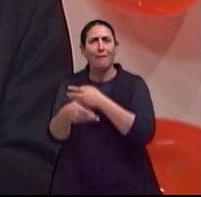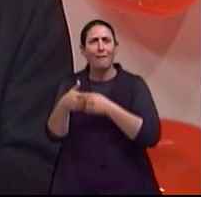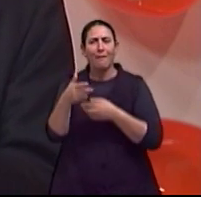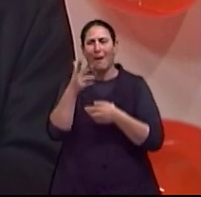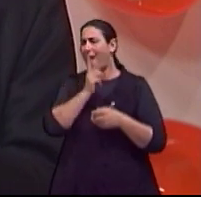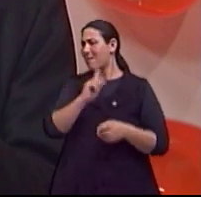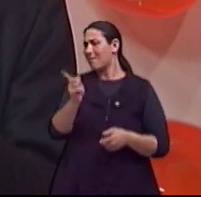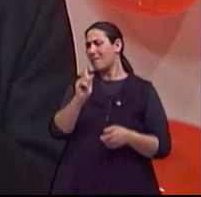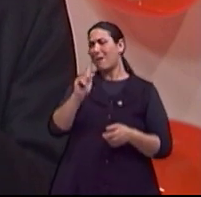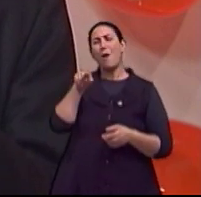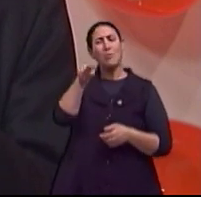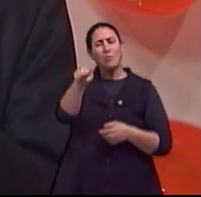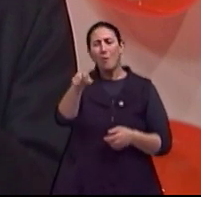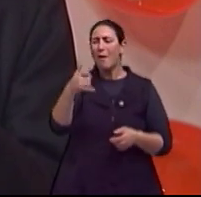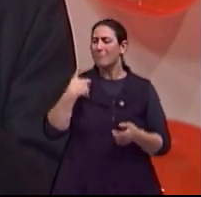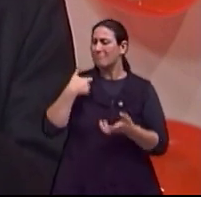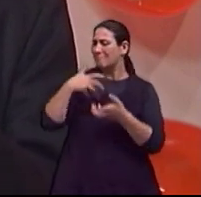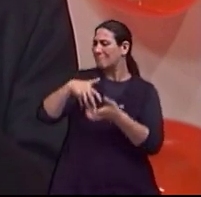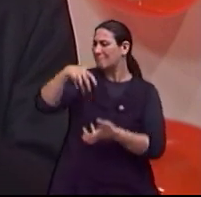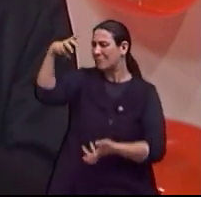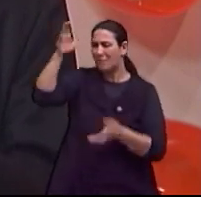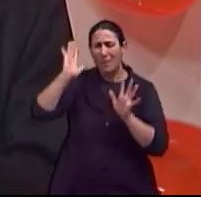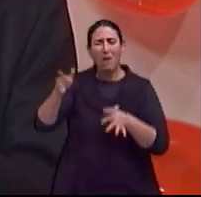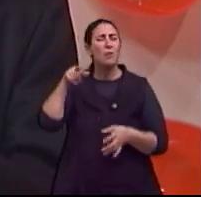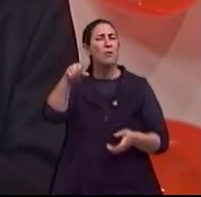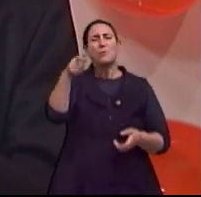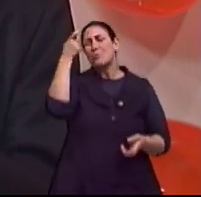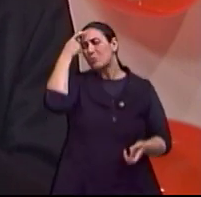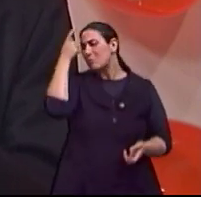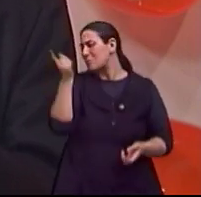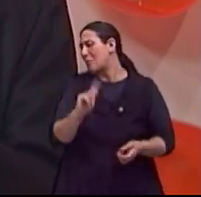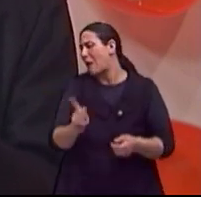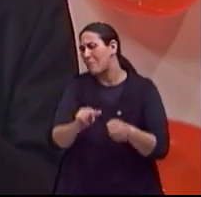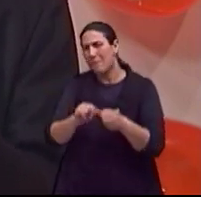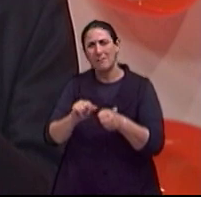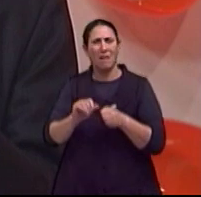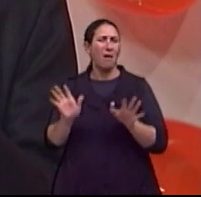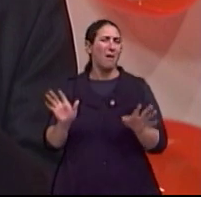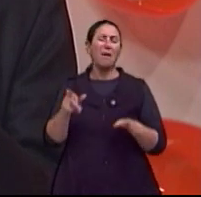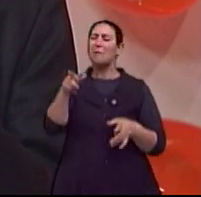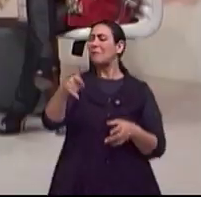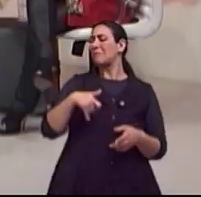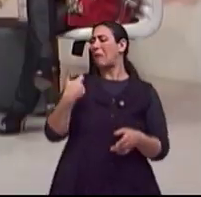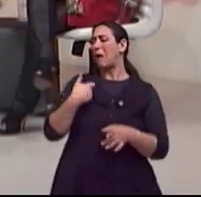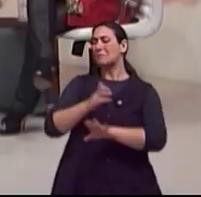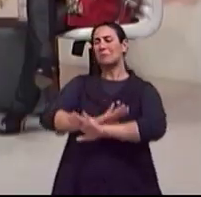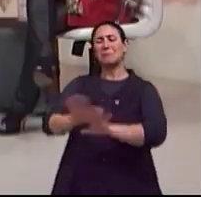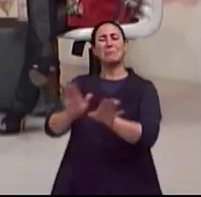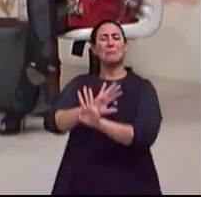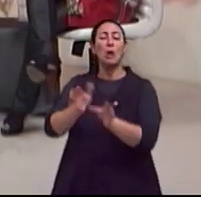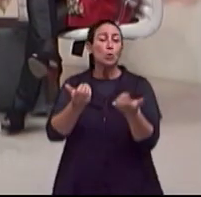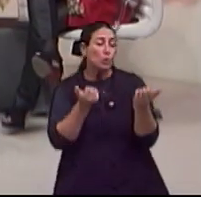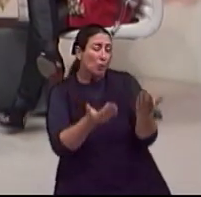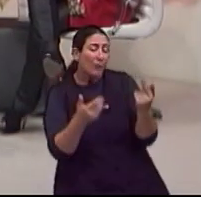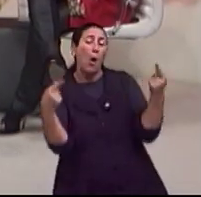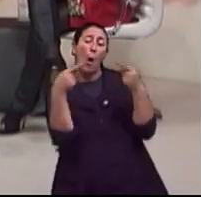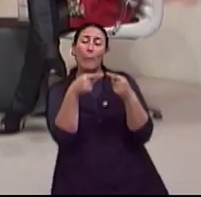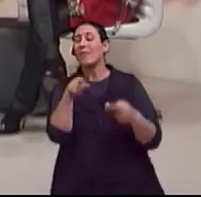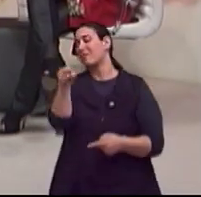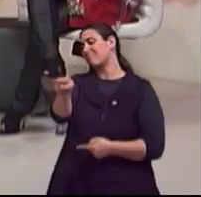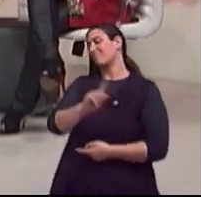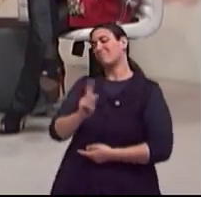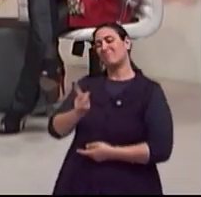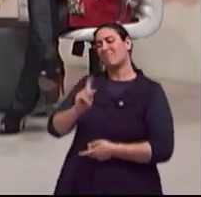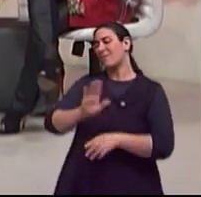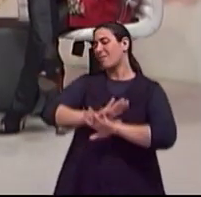incomodar ou tu não sabe mais fazer isso. Ou não está mais na idade, te sossega. Isso não é do teu